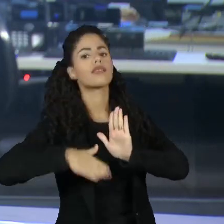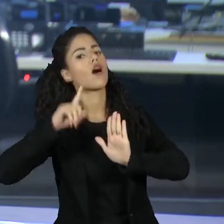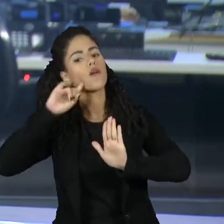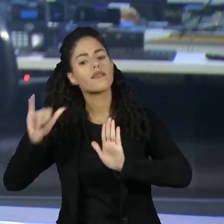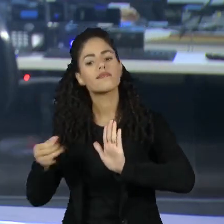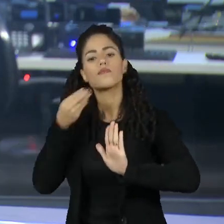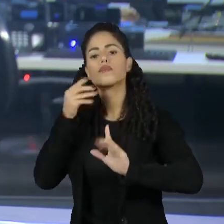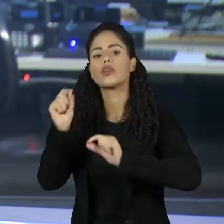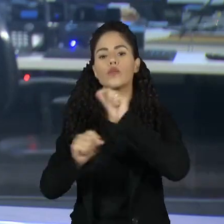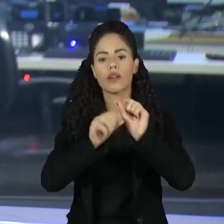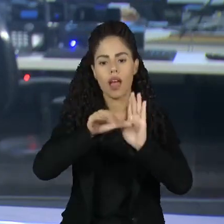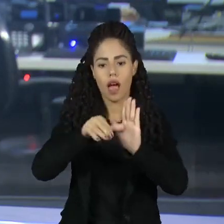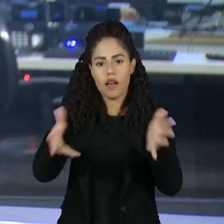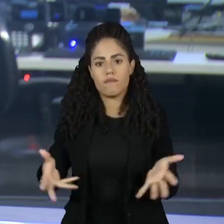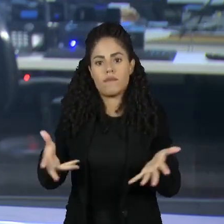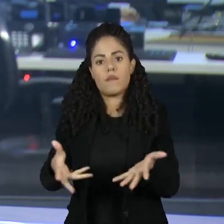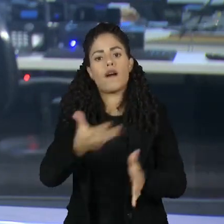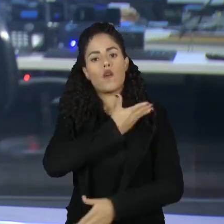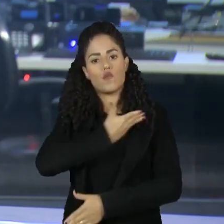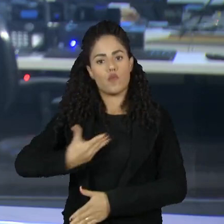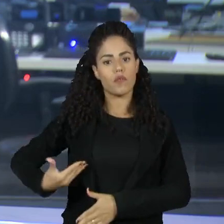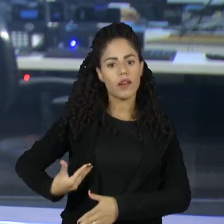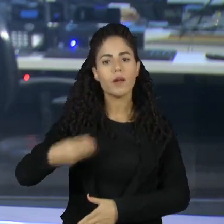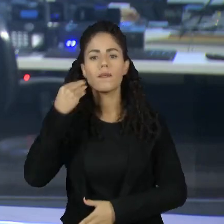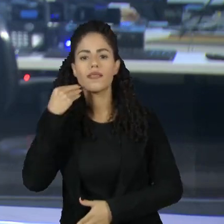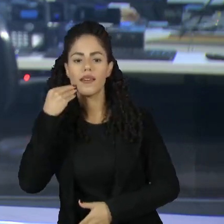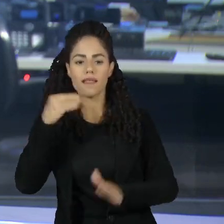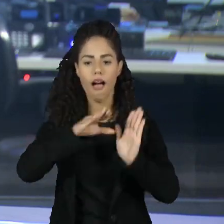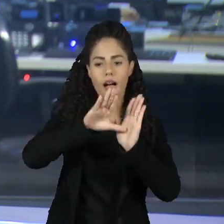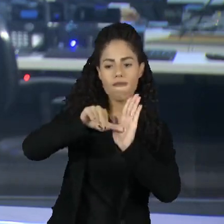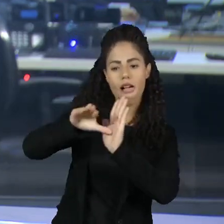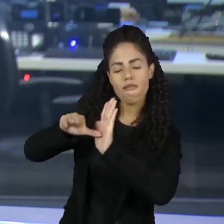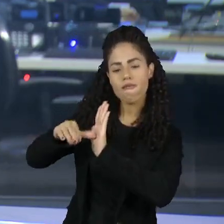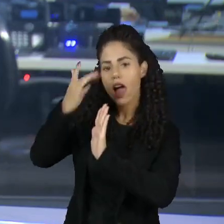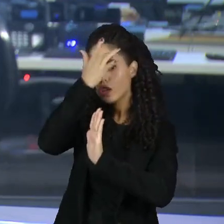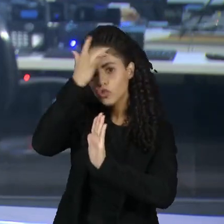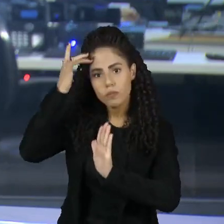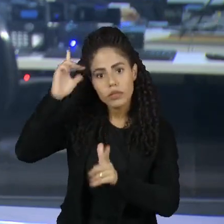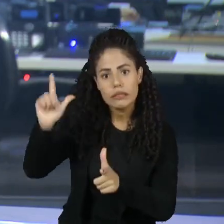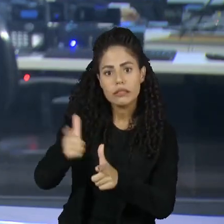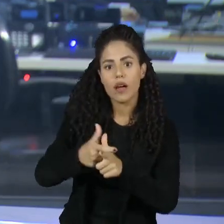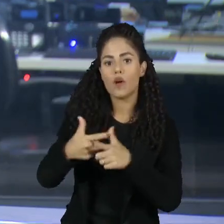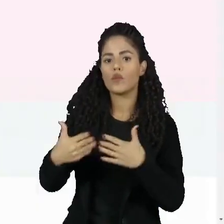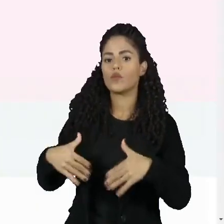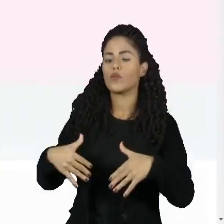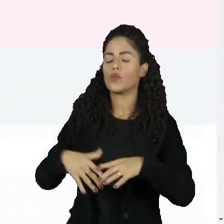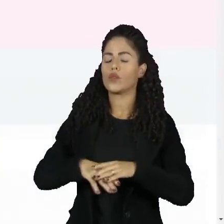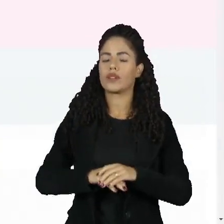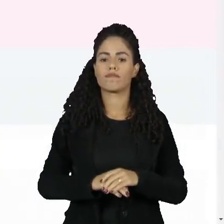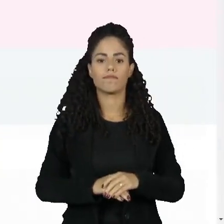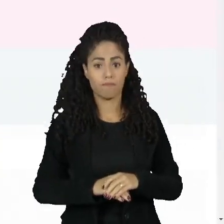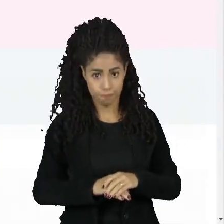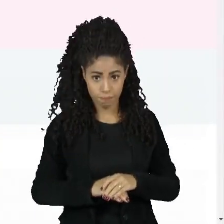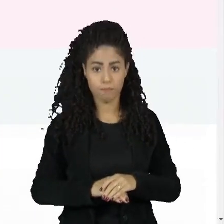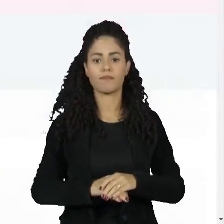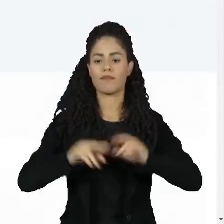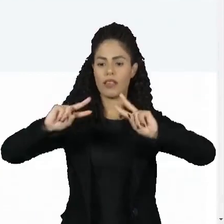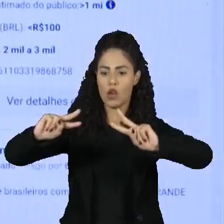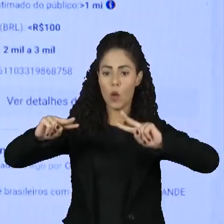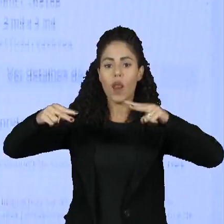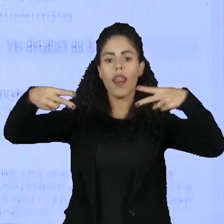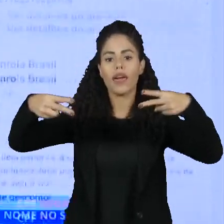Desenrola Brasil, do governo federal, para tentar tirar vantagem de quem está inadimplente. Os links